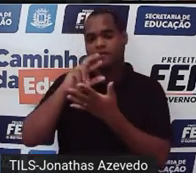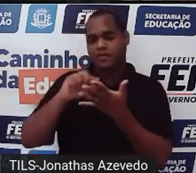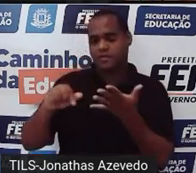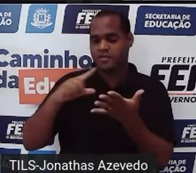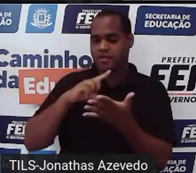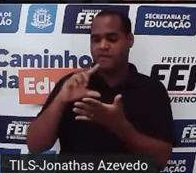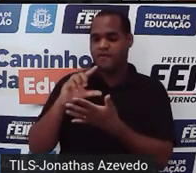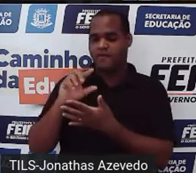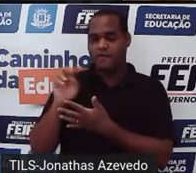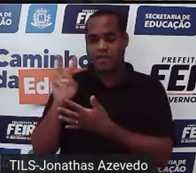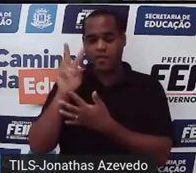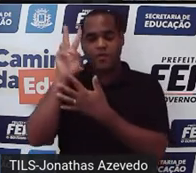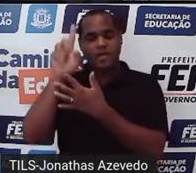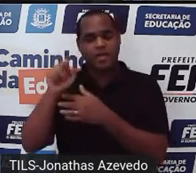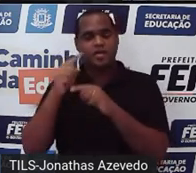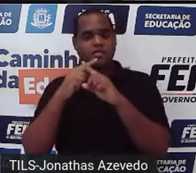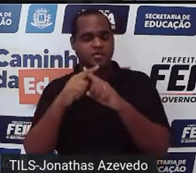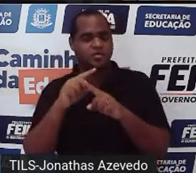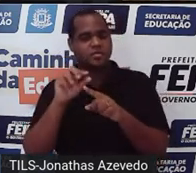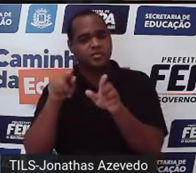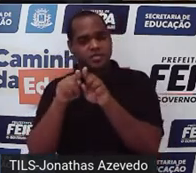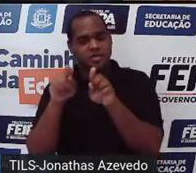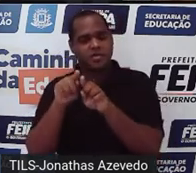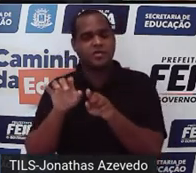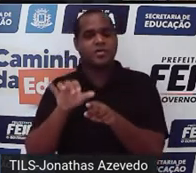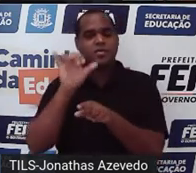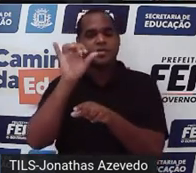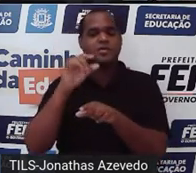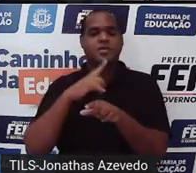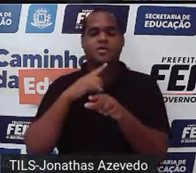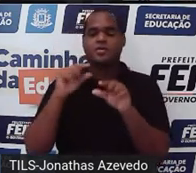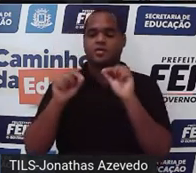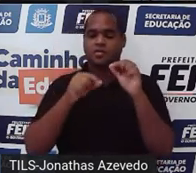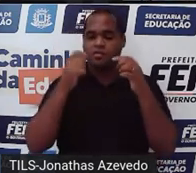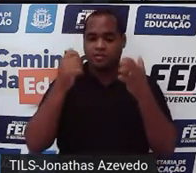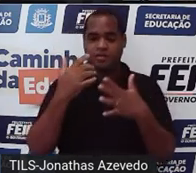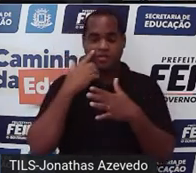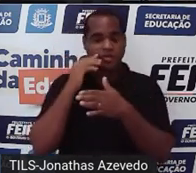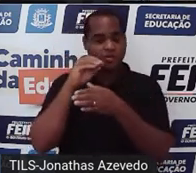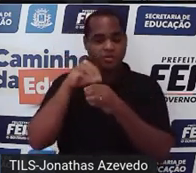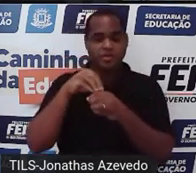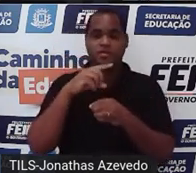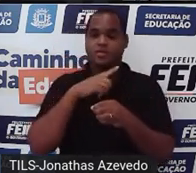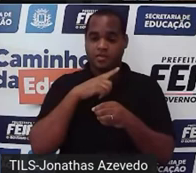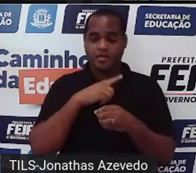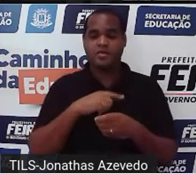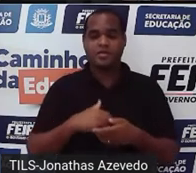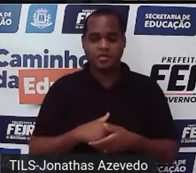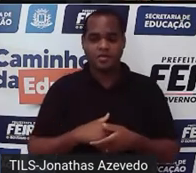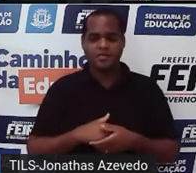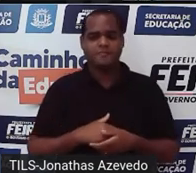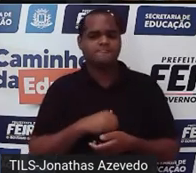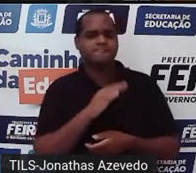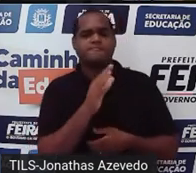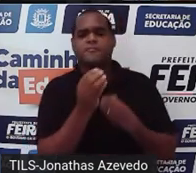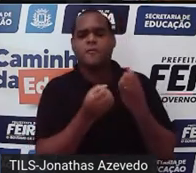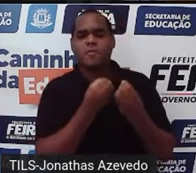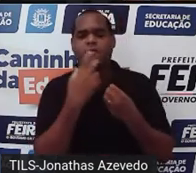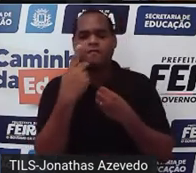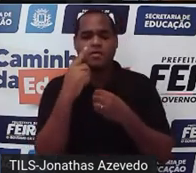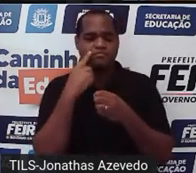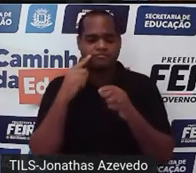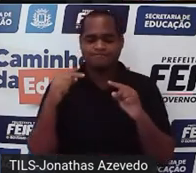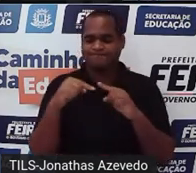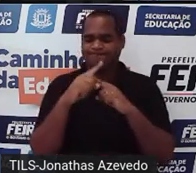valores para x e para y que funcionam dentro das duas equações então como as retas não se